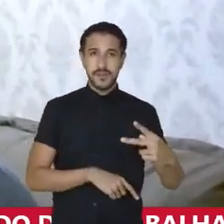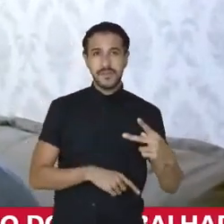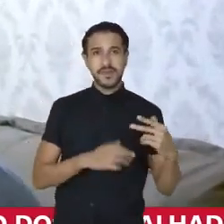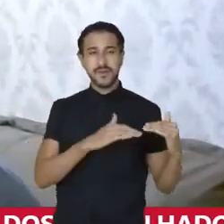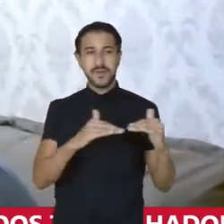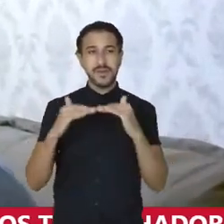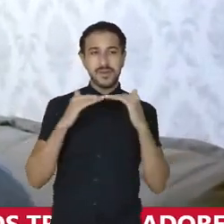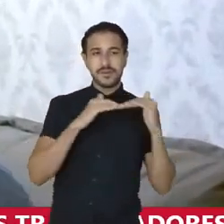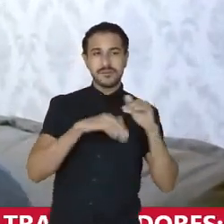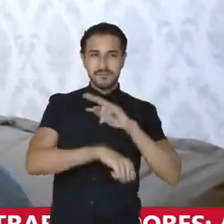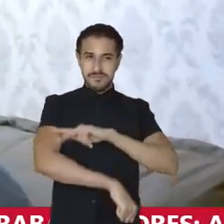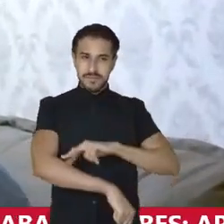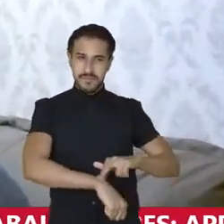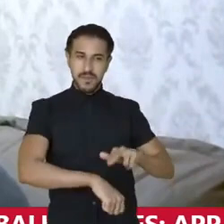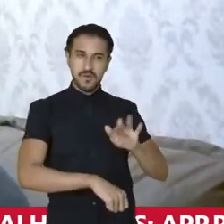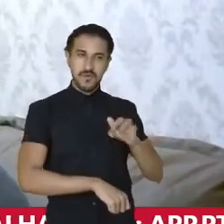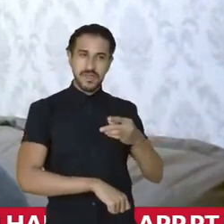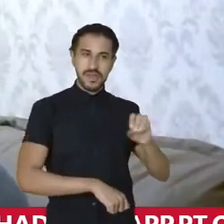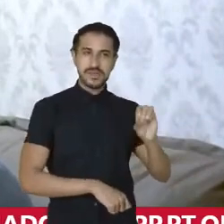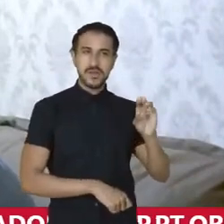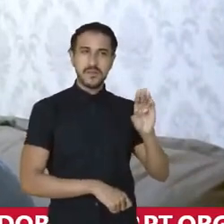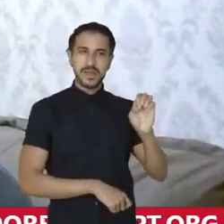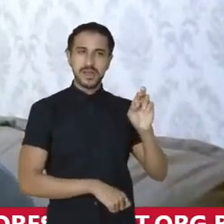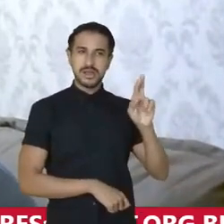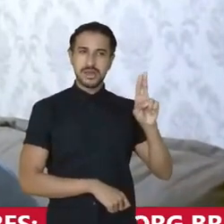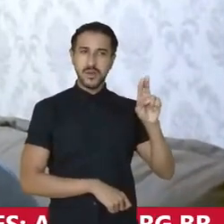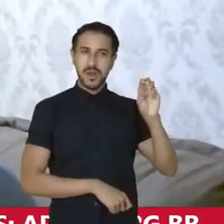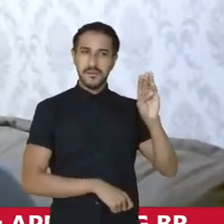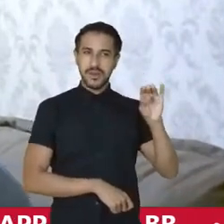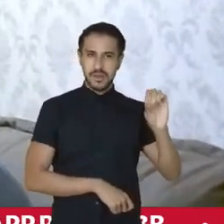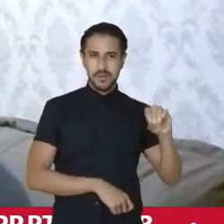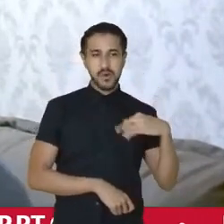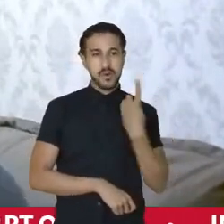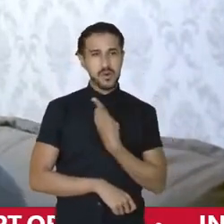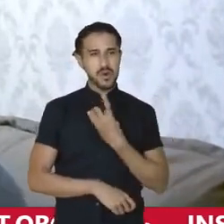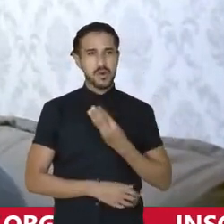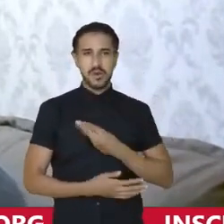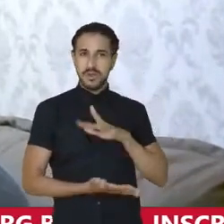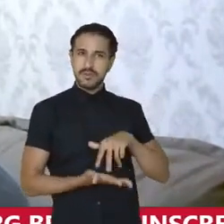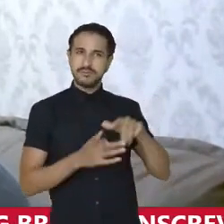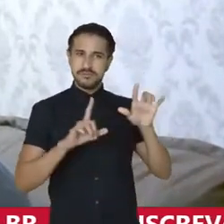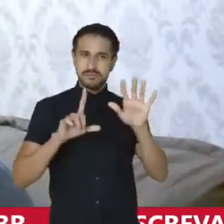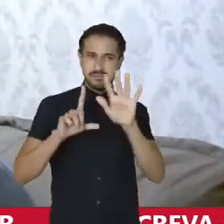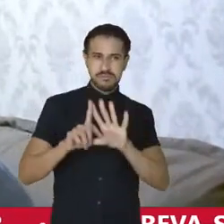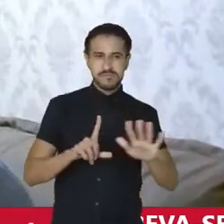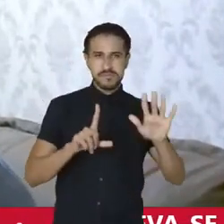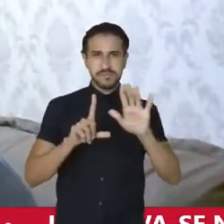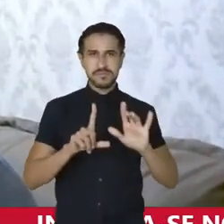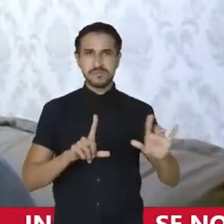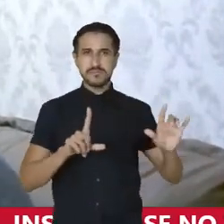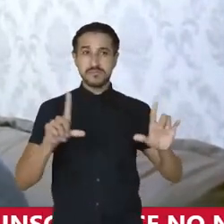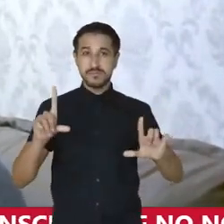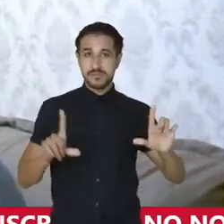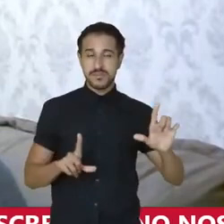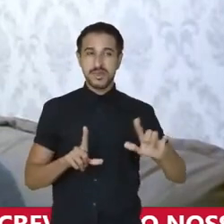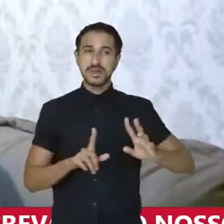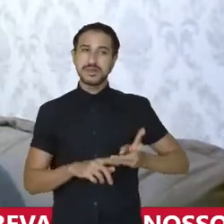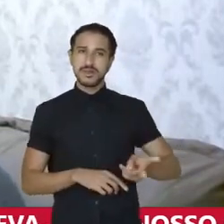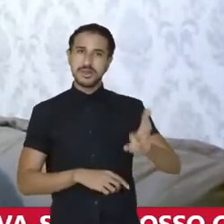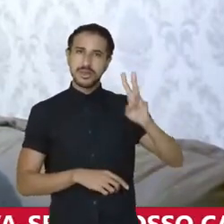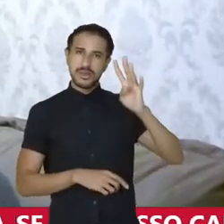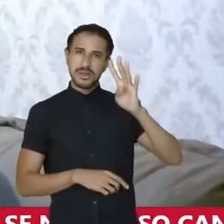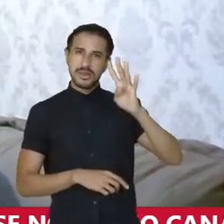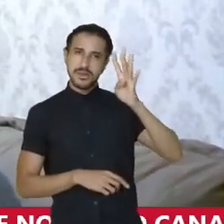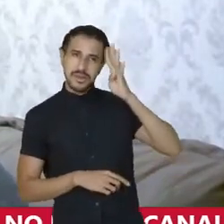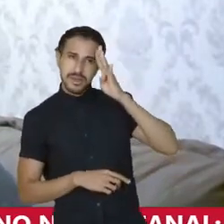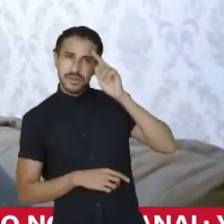Igualdade Racial, da Fundação Percel Abramo. Nós estamos aqui nessa plataforma quarta-feira sim,